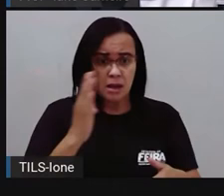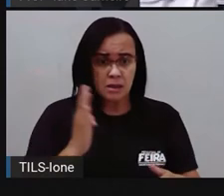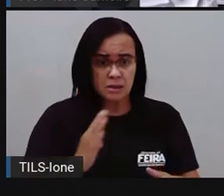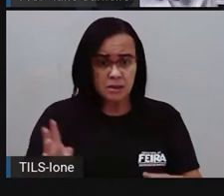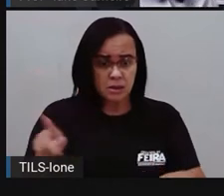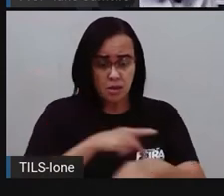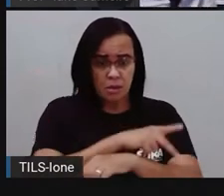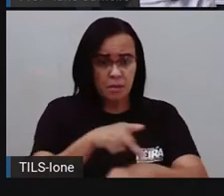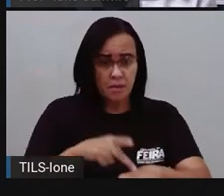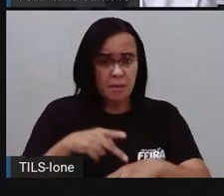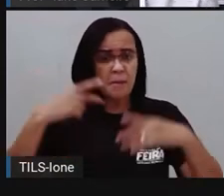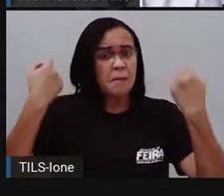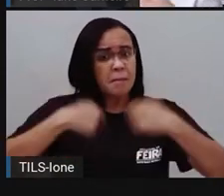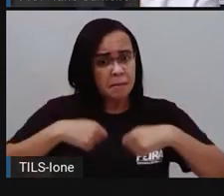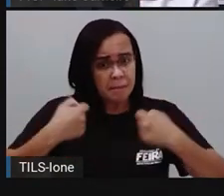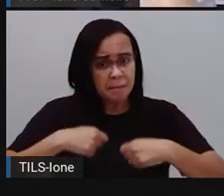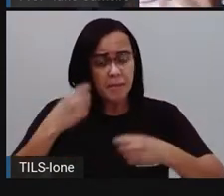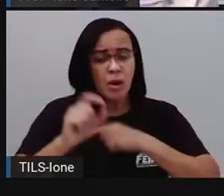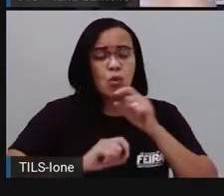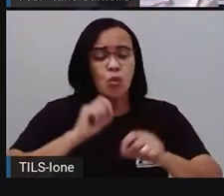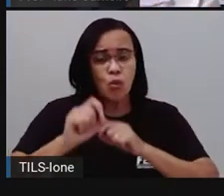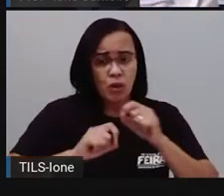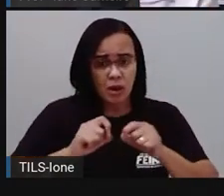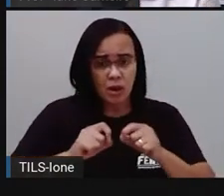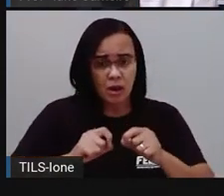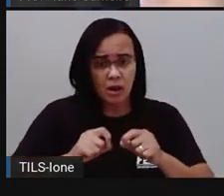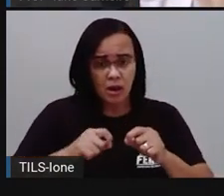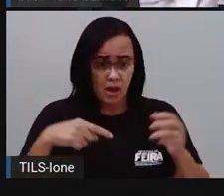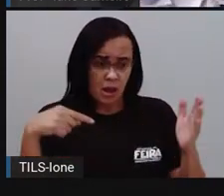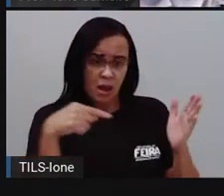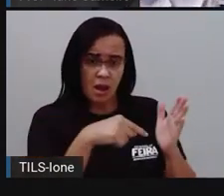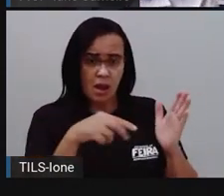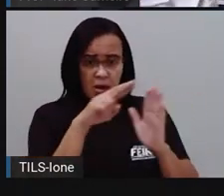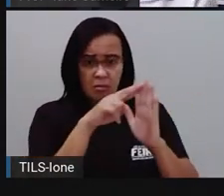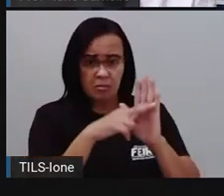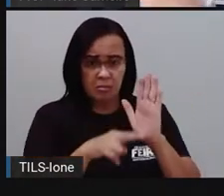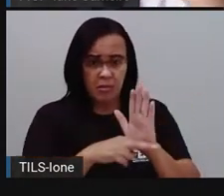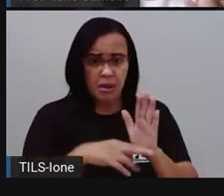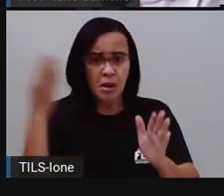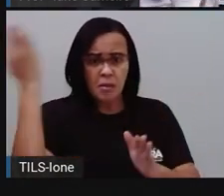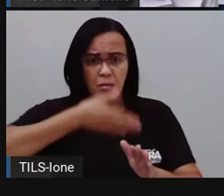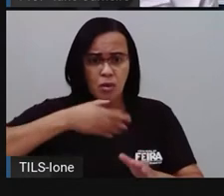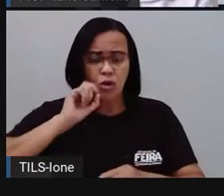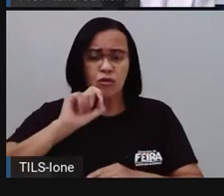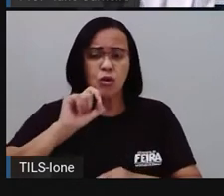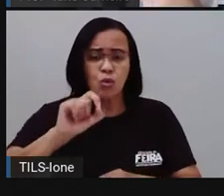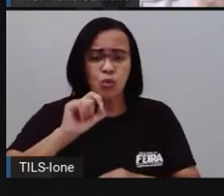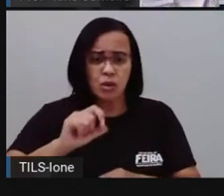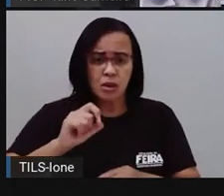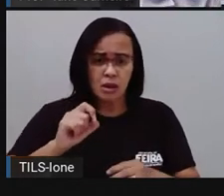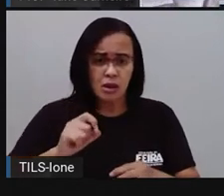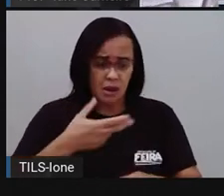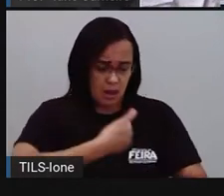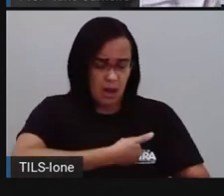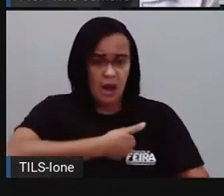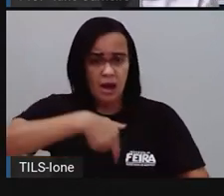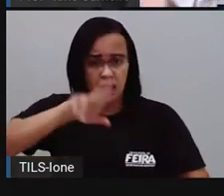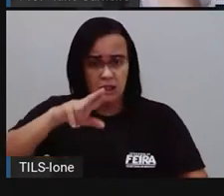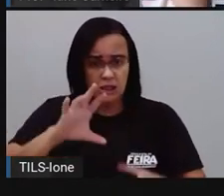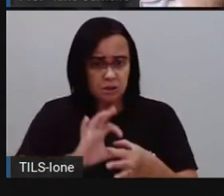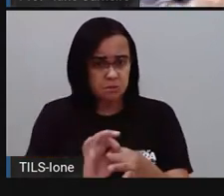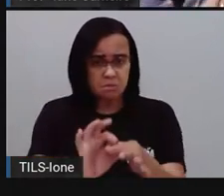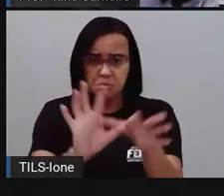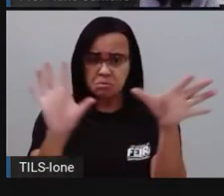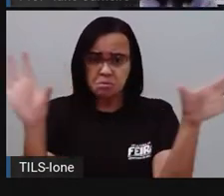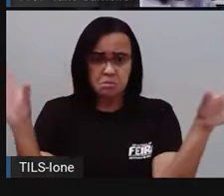liberdade religiosa. Então, pode escolher a religião que ele quiser frequentar. E se ele também não quiser frequentar nenhuma religião,